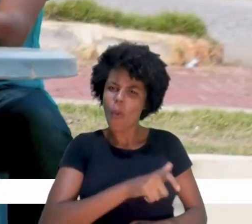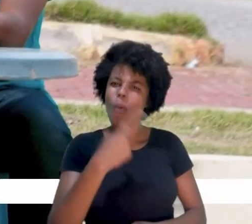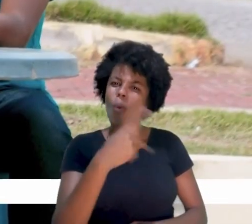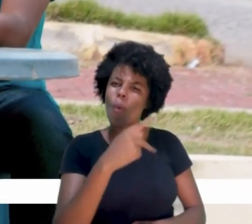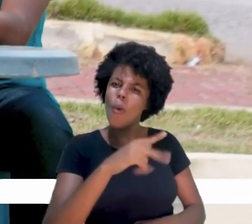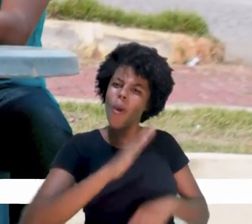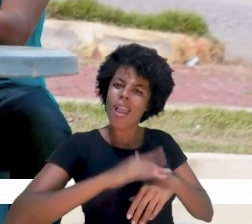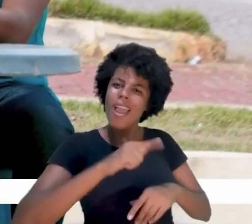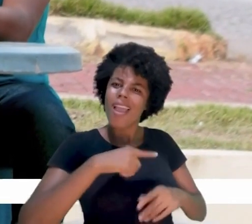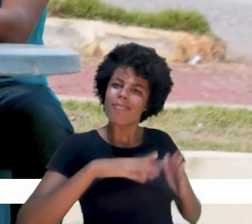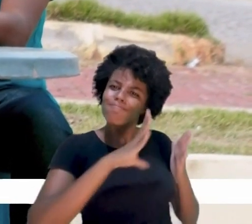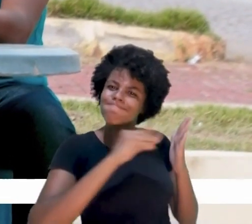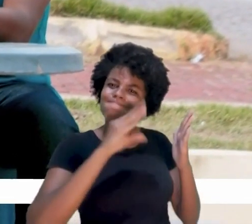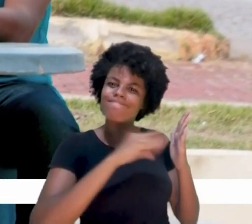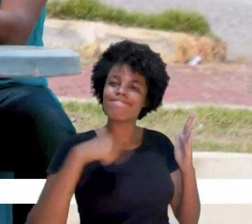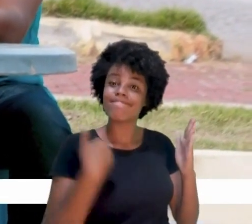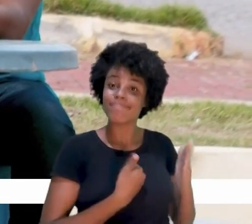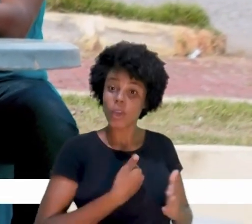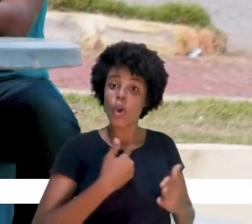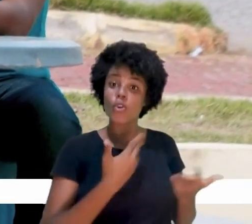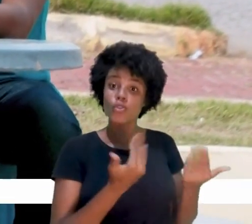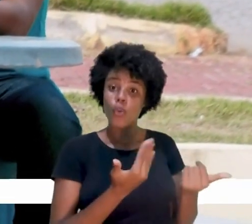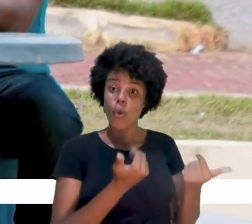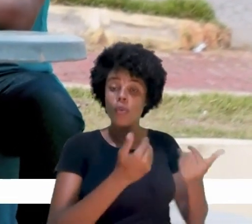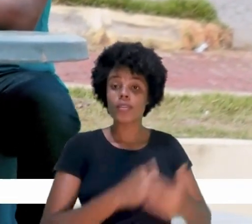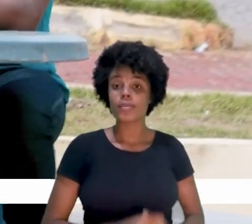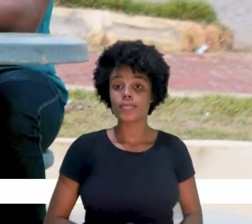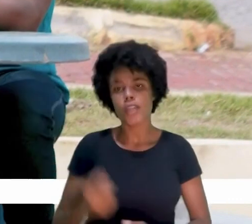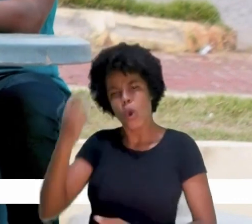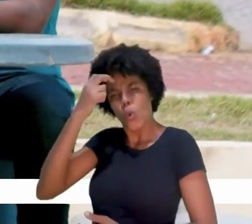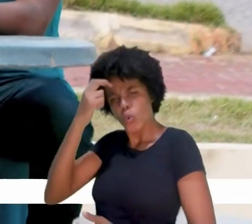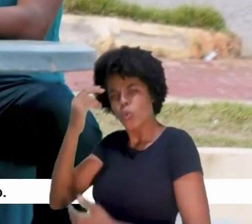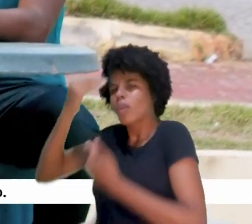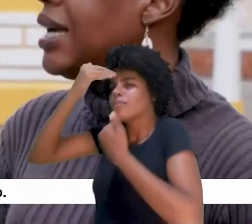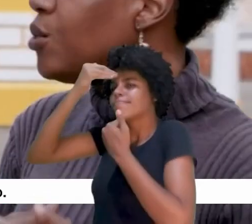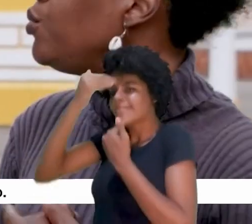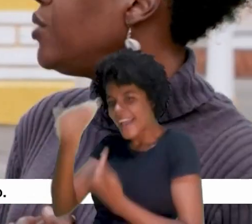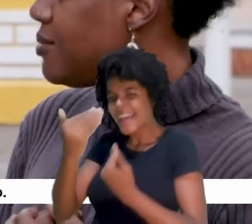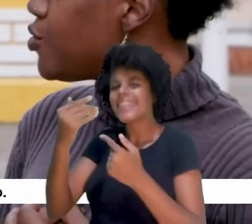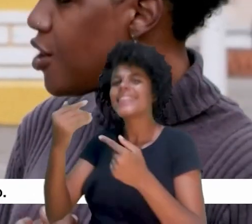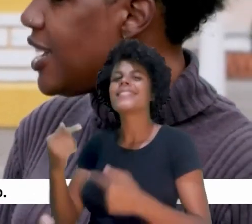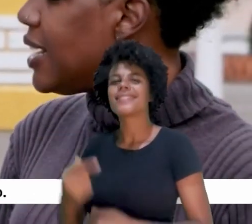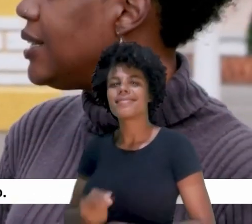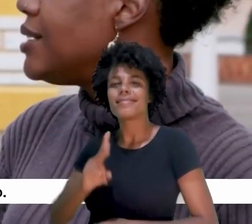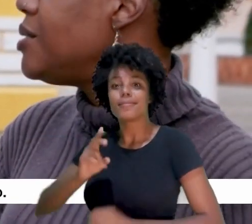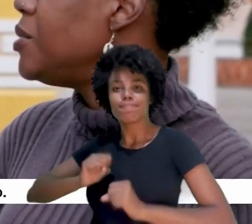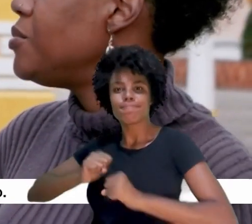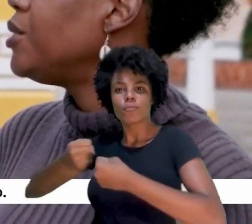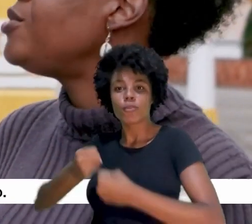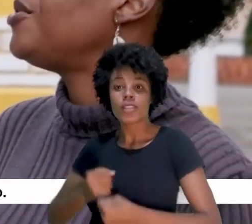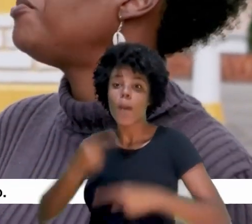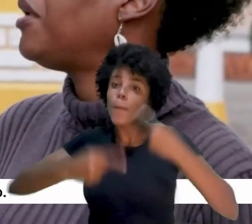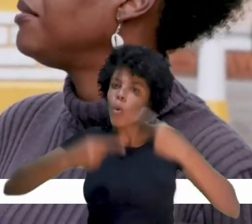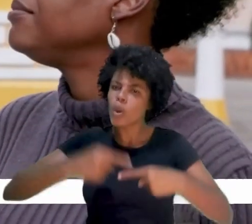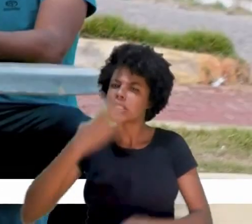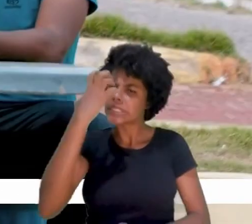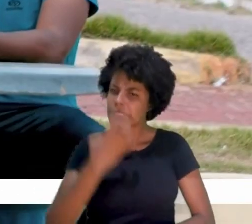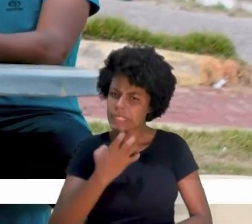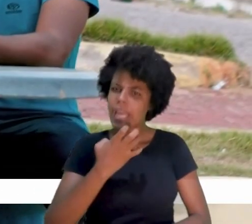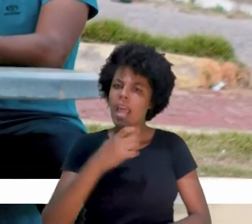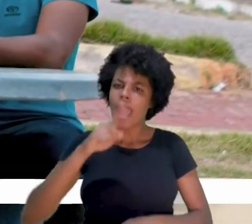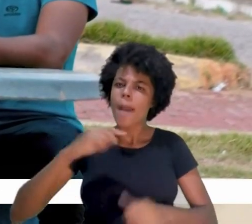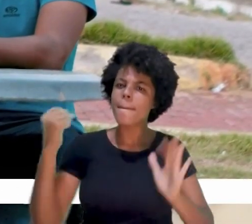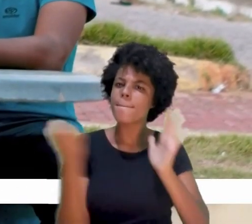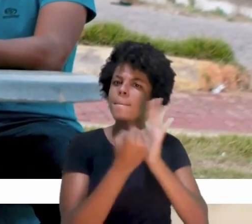A sua figura, a sua pessoa é uma inspiração, inclusive pra nós jovens. E a cultura só lhe agradece mesmo pelo seu empenho.